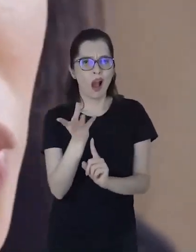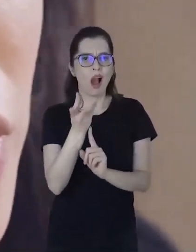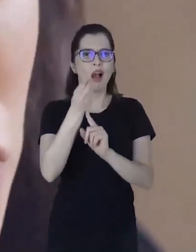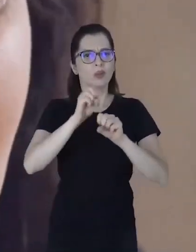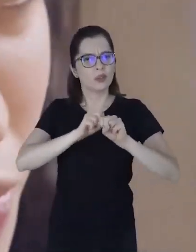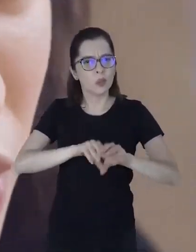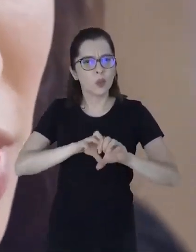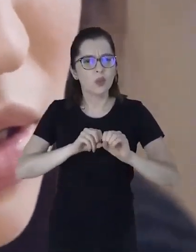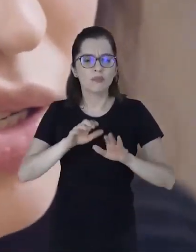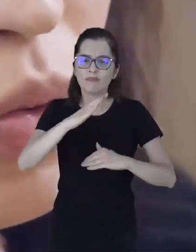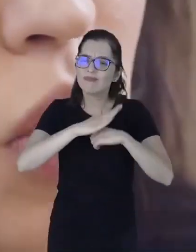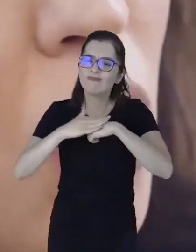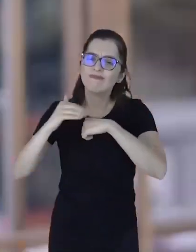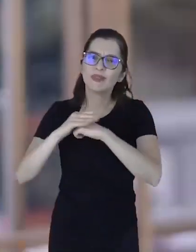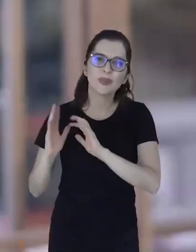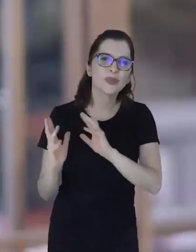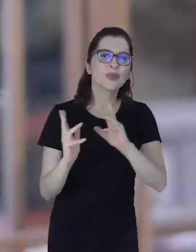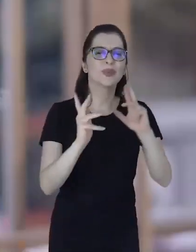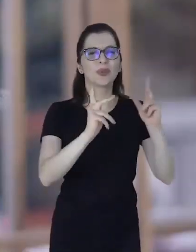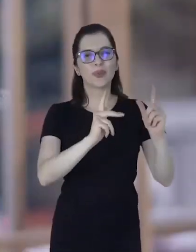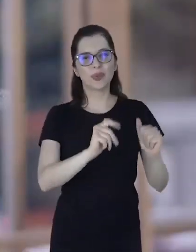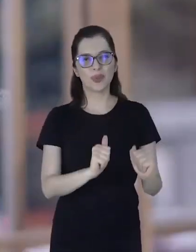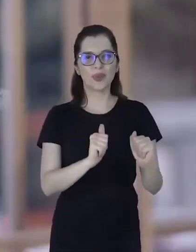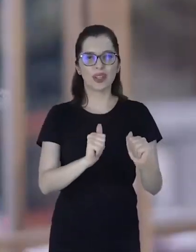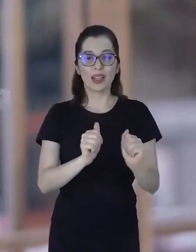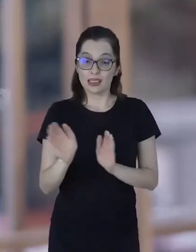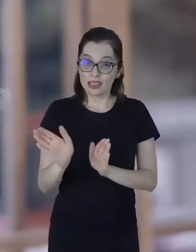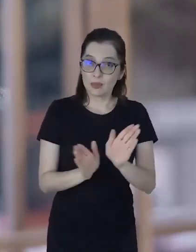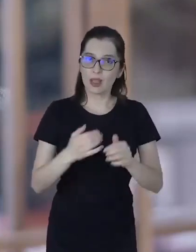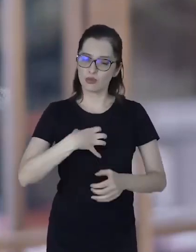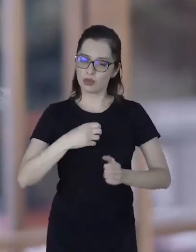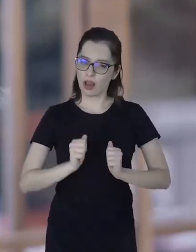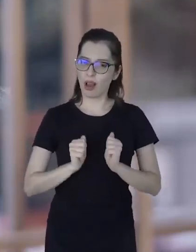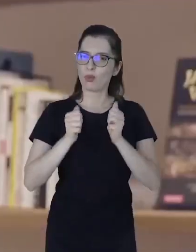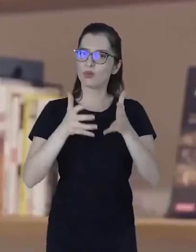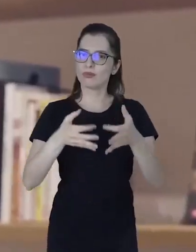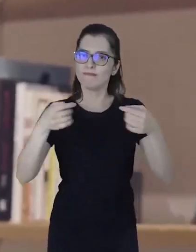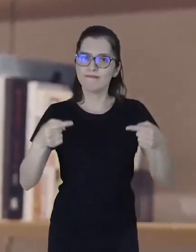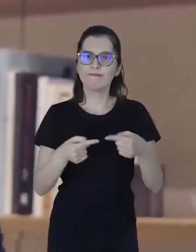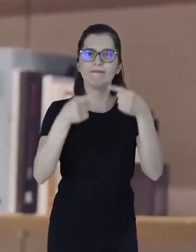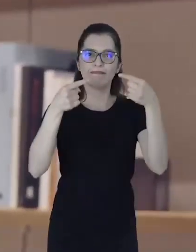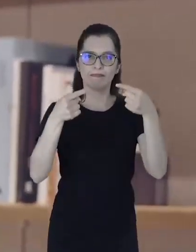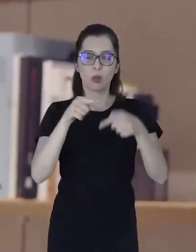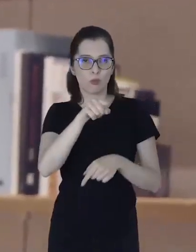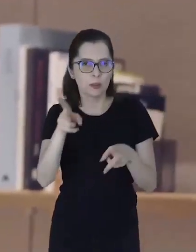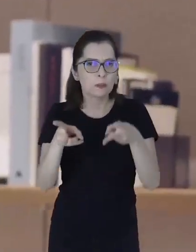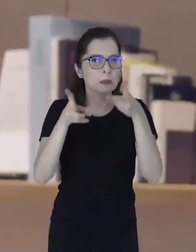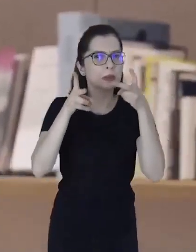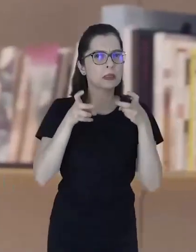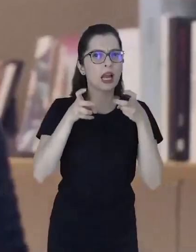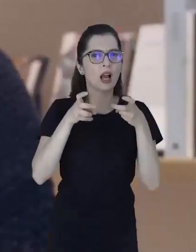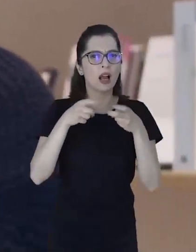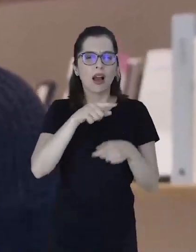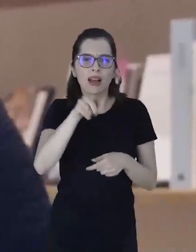-educadores, os excepcionistas, são uns amores, assim. A acessibilidade atitudinal está dentro deles, assim. Você